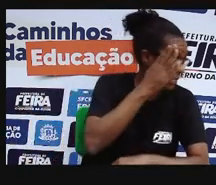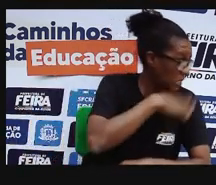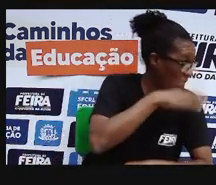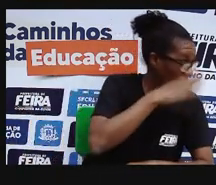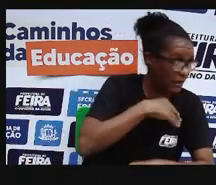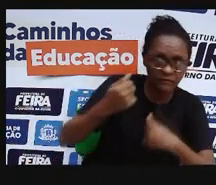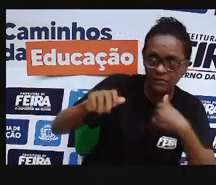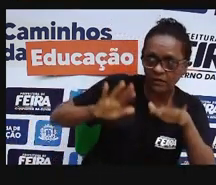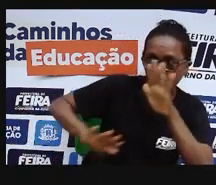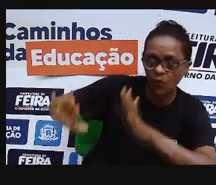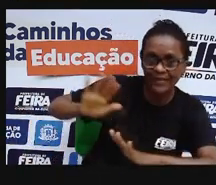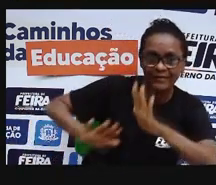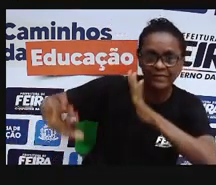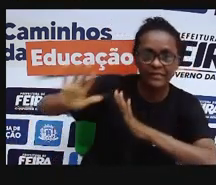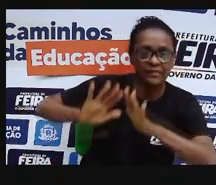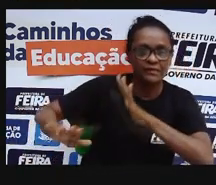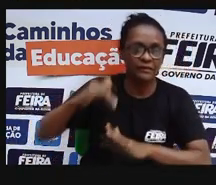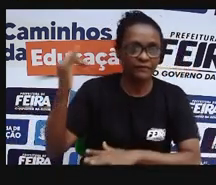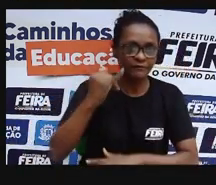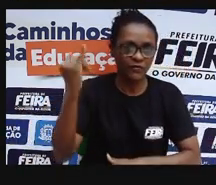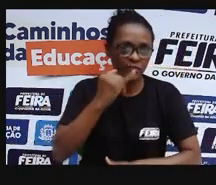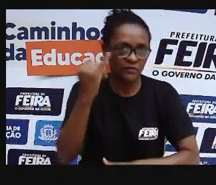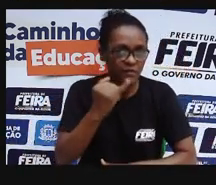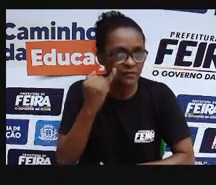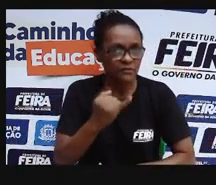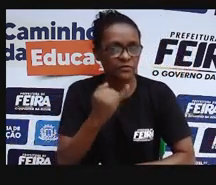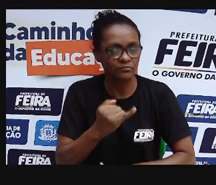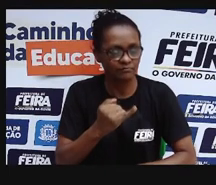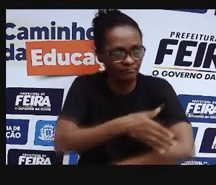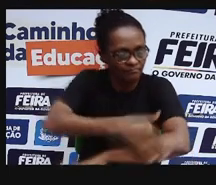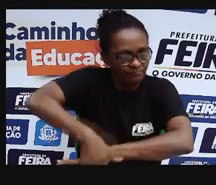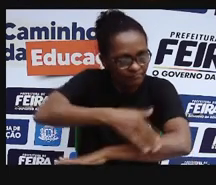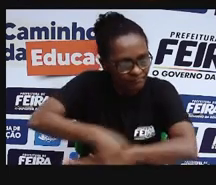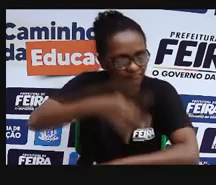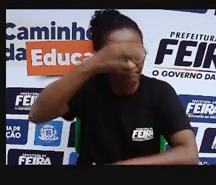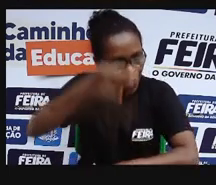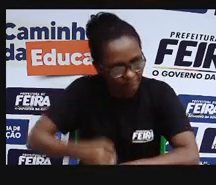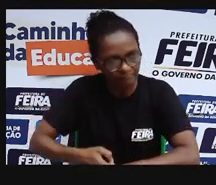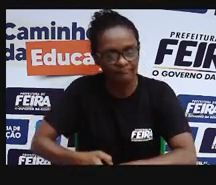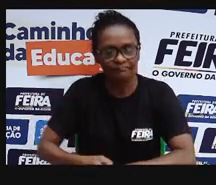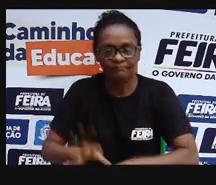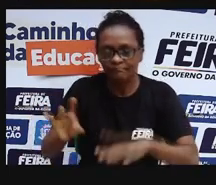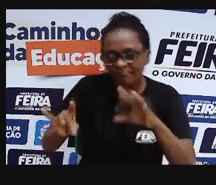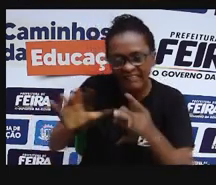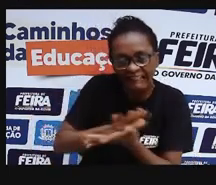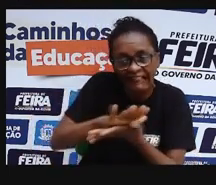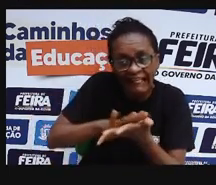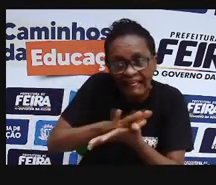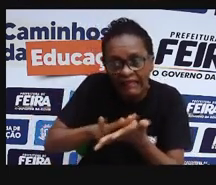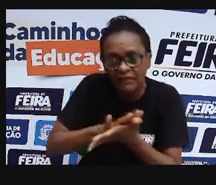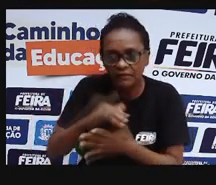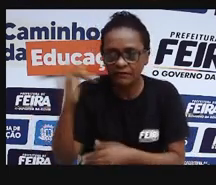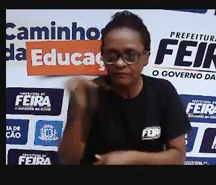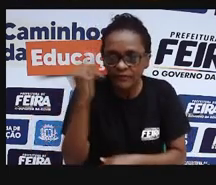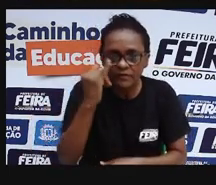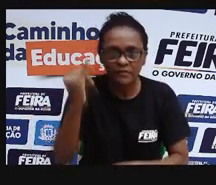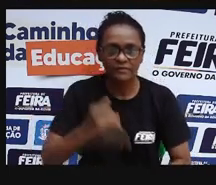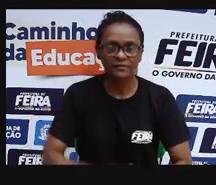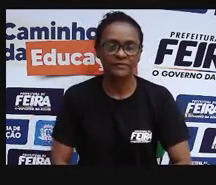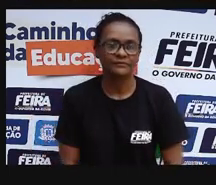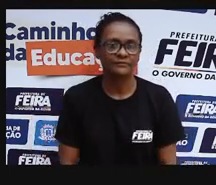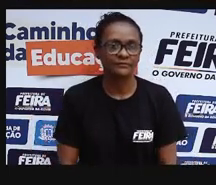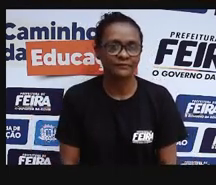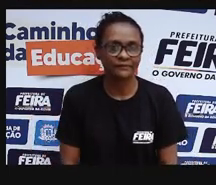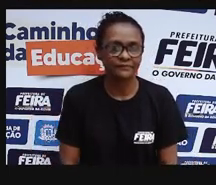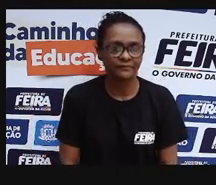que essa habitação, ela está em um local que não está saudável. E a gente precisa ficar atento para o nosso lugar. Por quê? Quando a